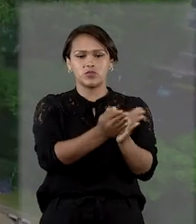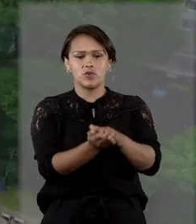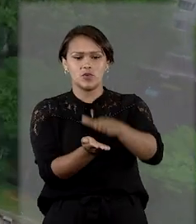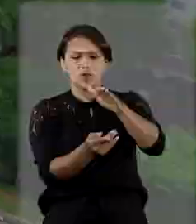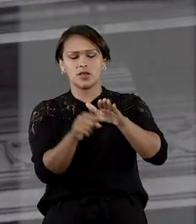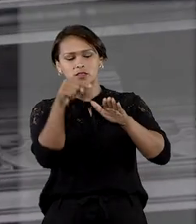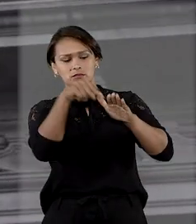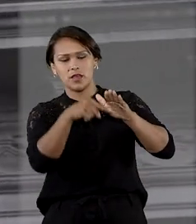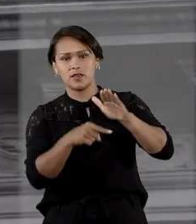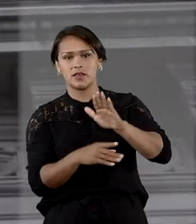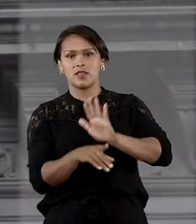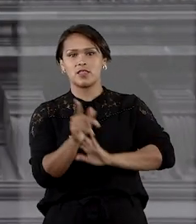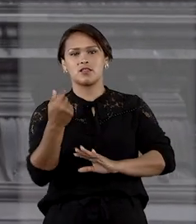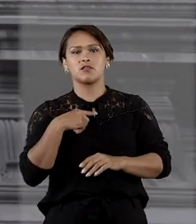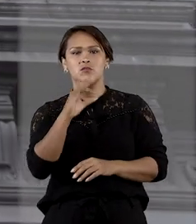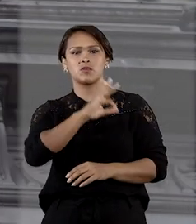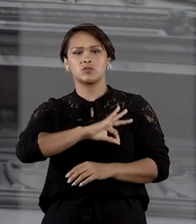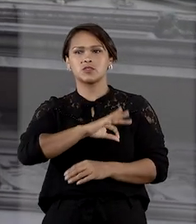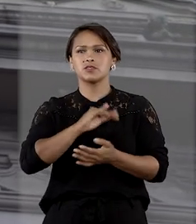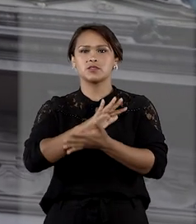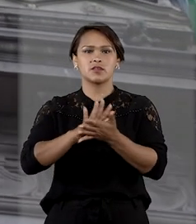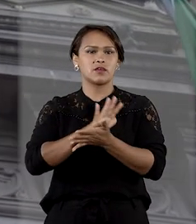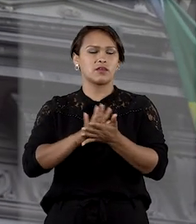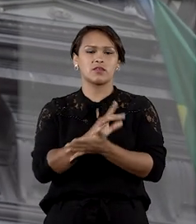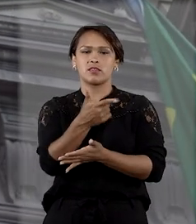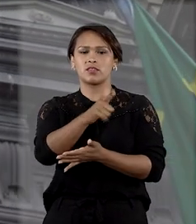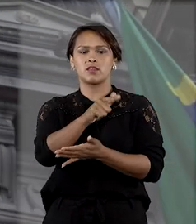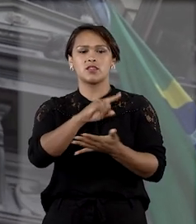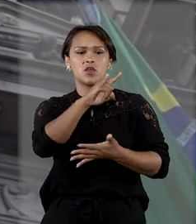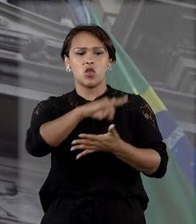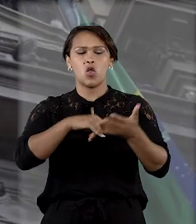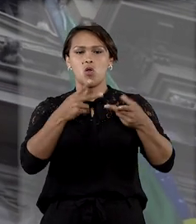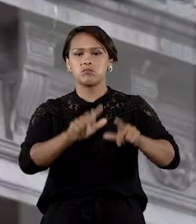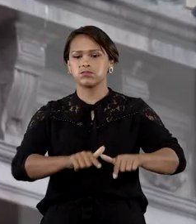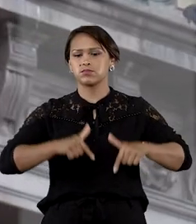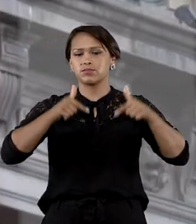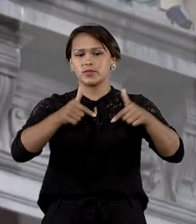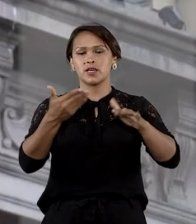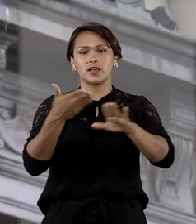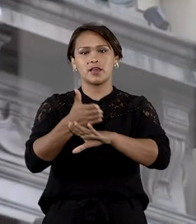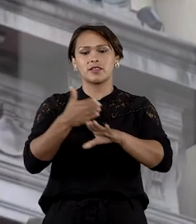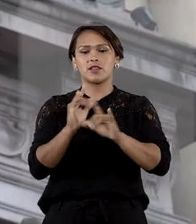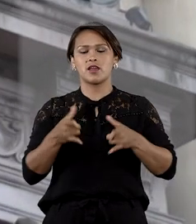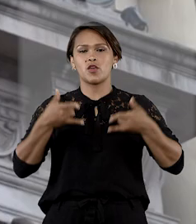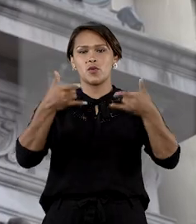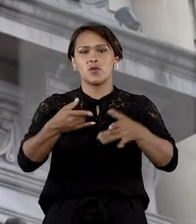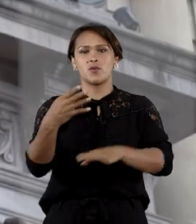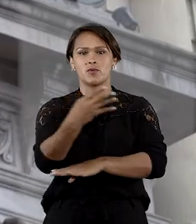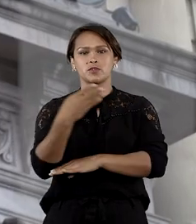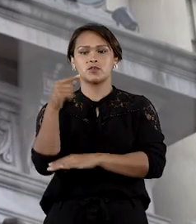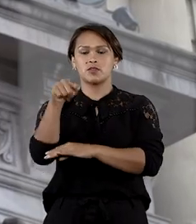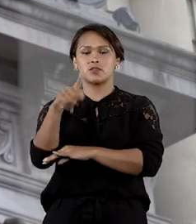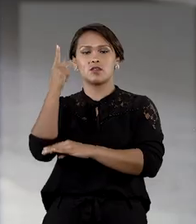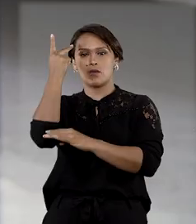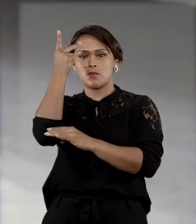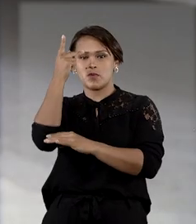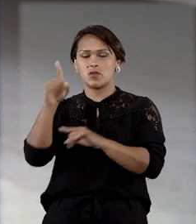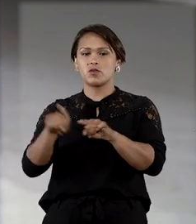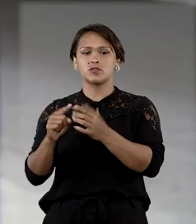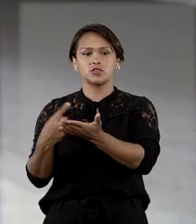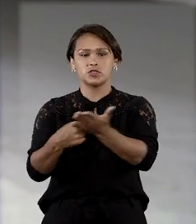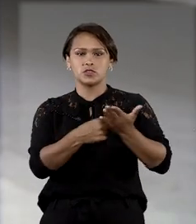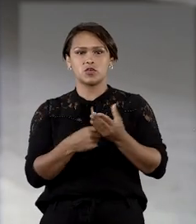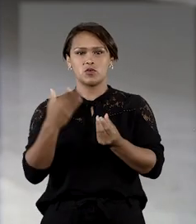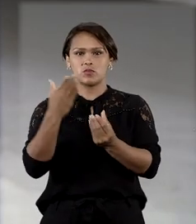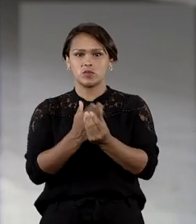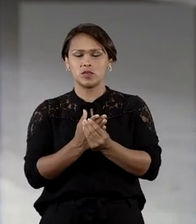em uma ação na qual os policiais, sem mandado judicial ou autorização, entraram em um quarto de hotel em São Paulo. De acordo